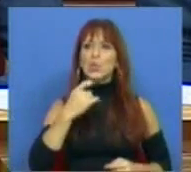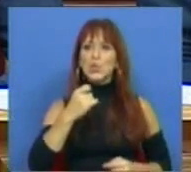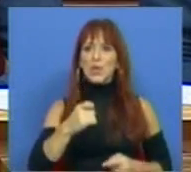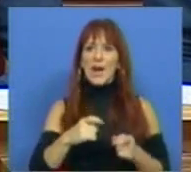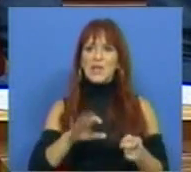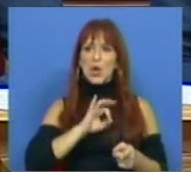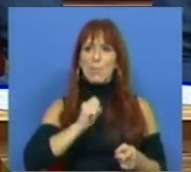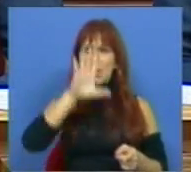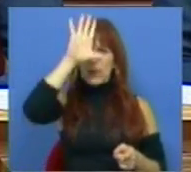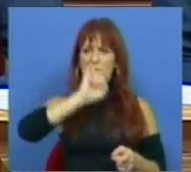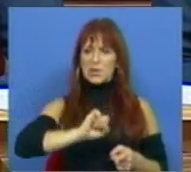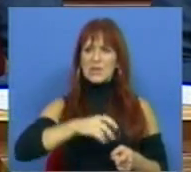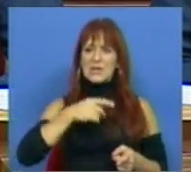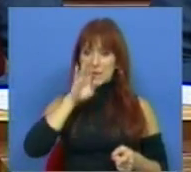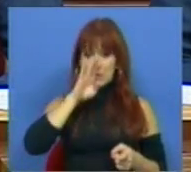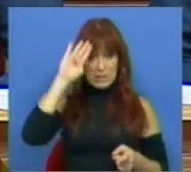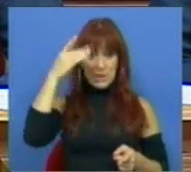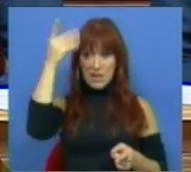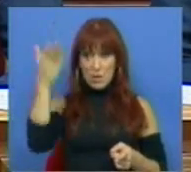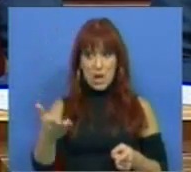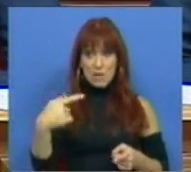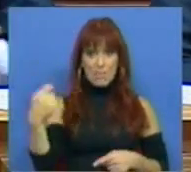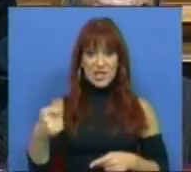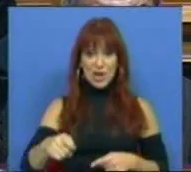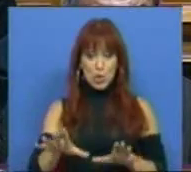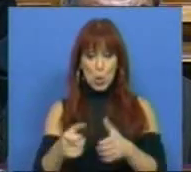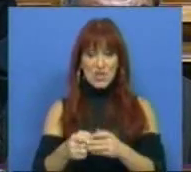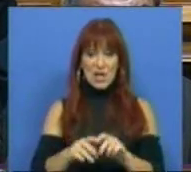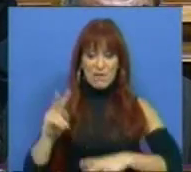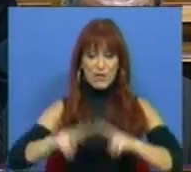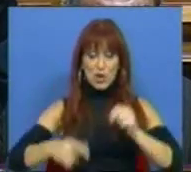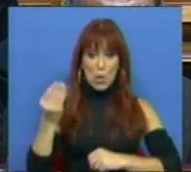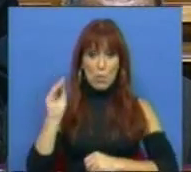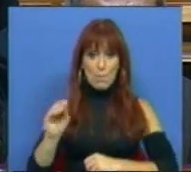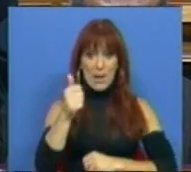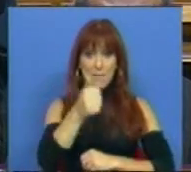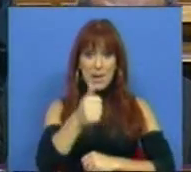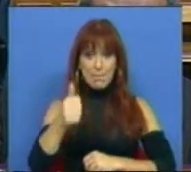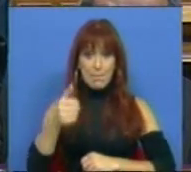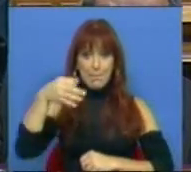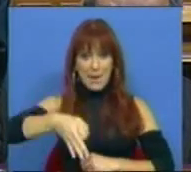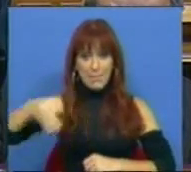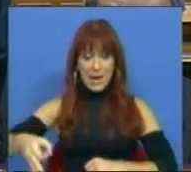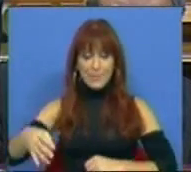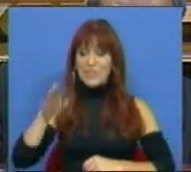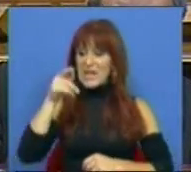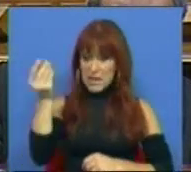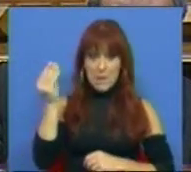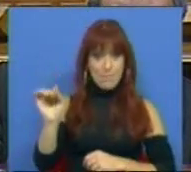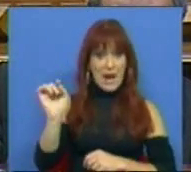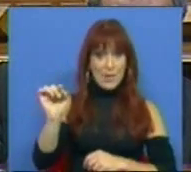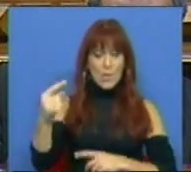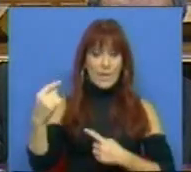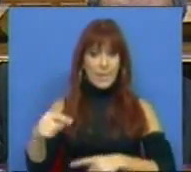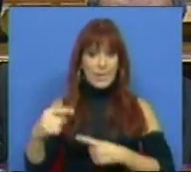Primeiro-Ministro, se sabendo que ele foi Presidente do Conselho Fiscal do Banco Privado Português e que esse Banco